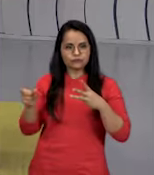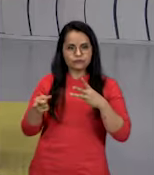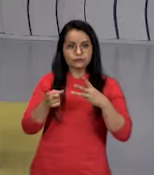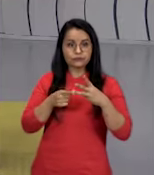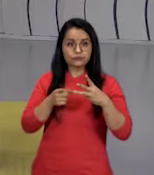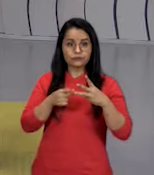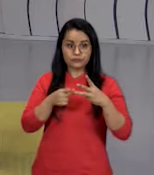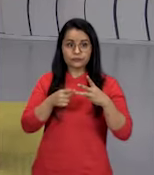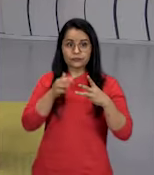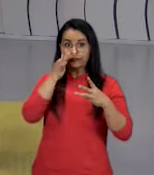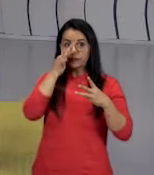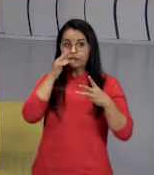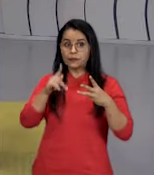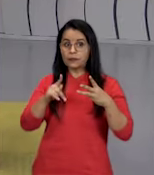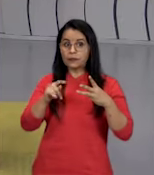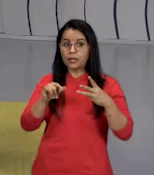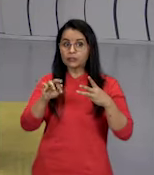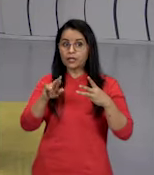plantar.